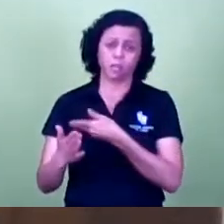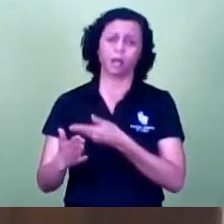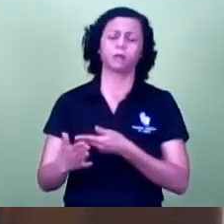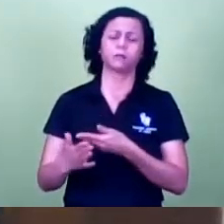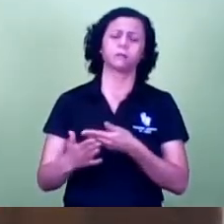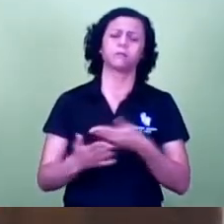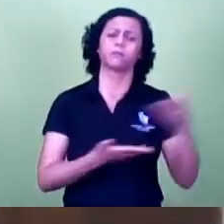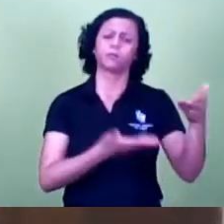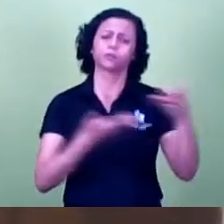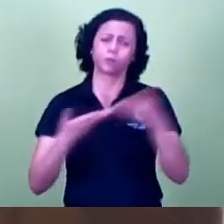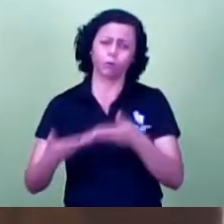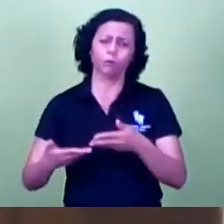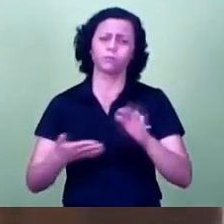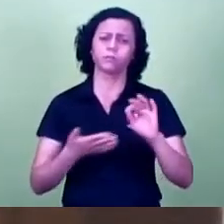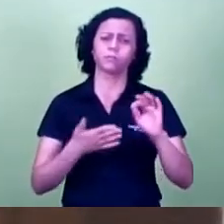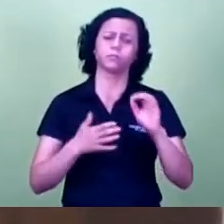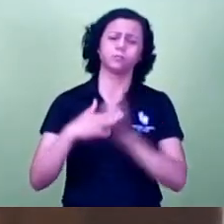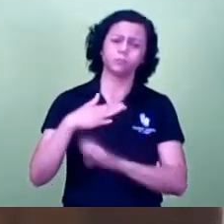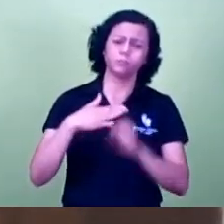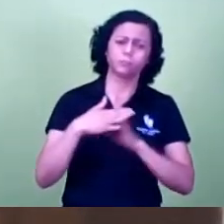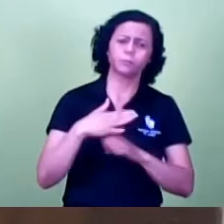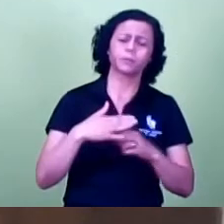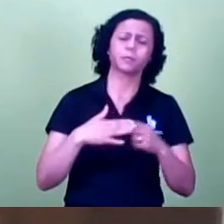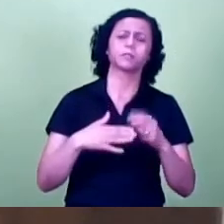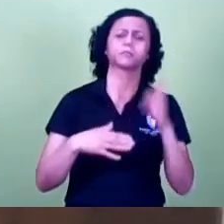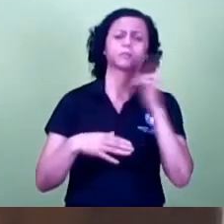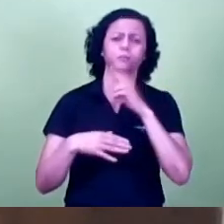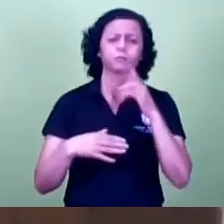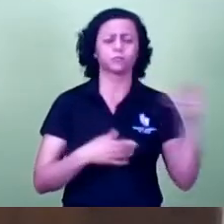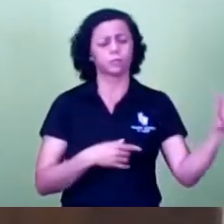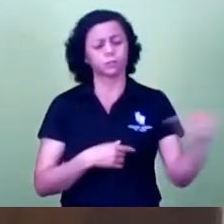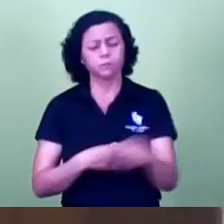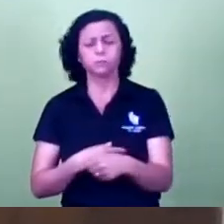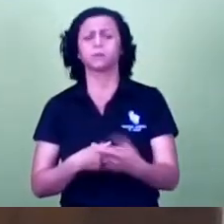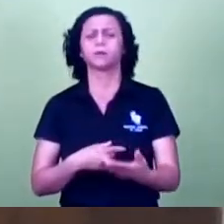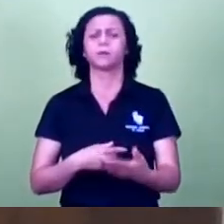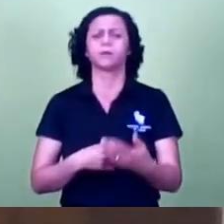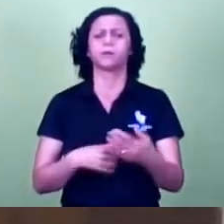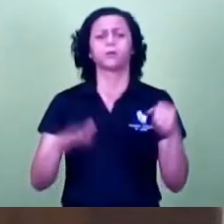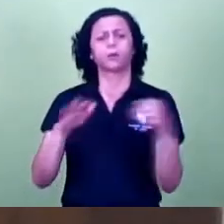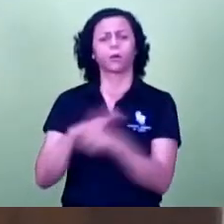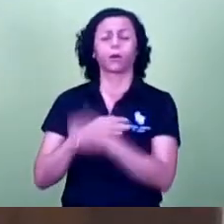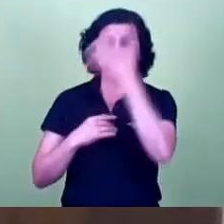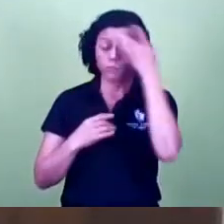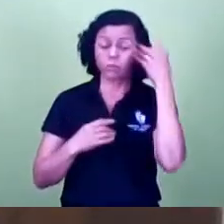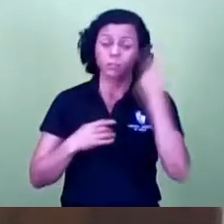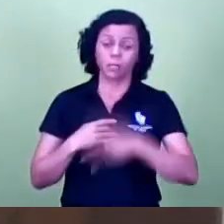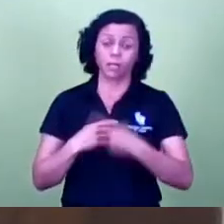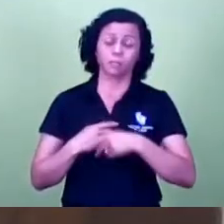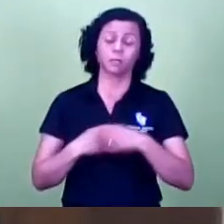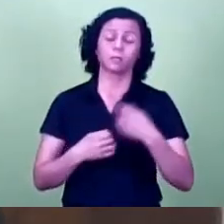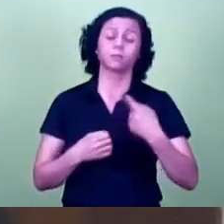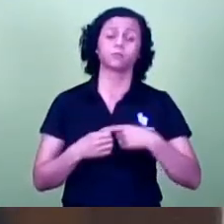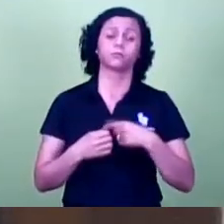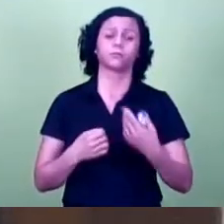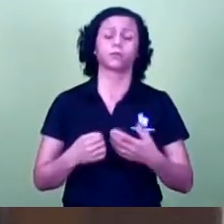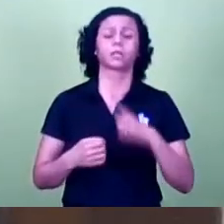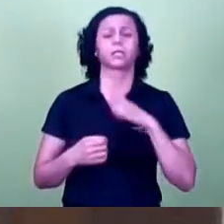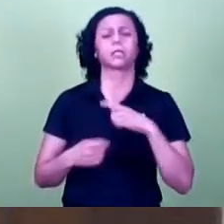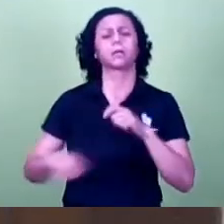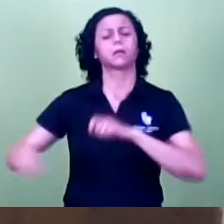contrato igual foi feito deles aí de urgência e coloca a gente daqui então pelo menos tem equipamento para limpeza